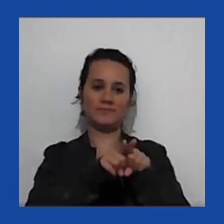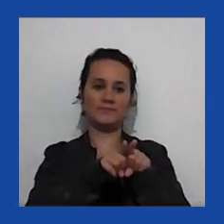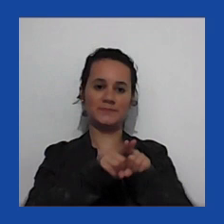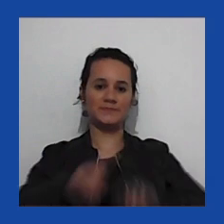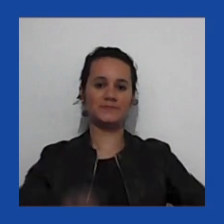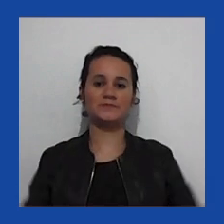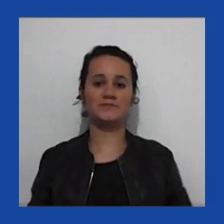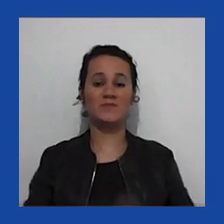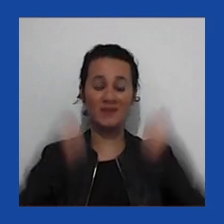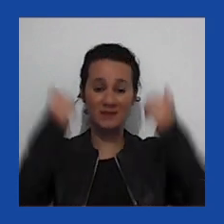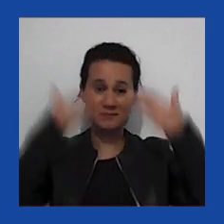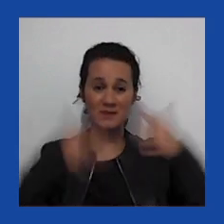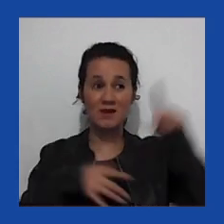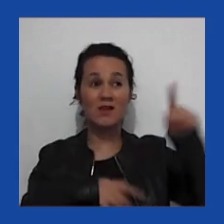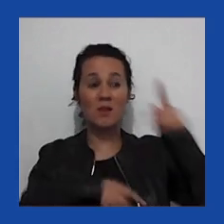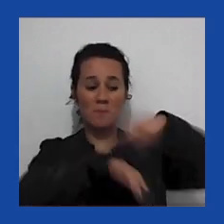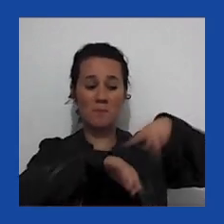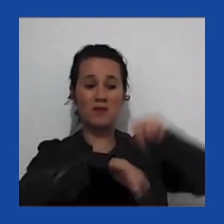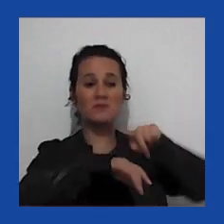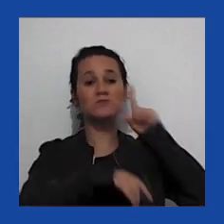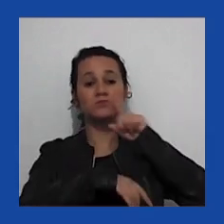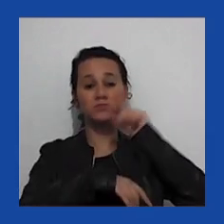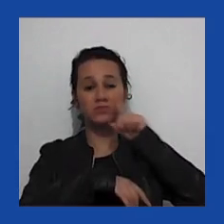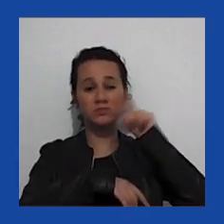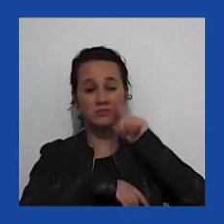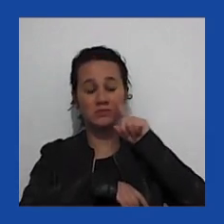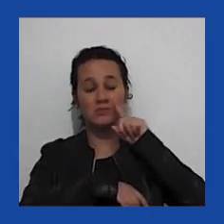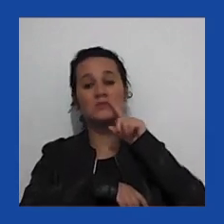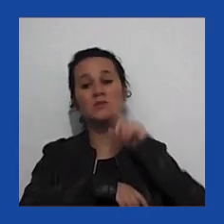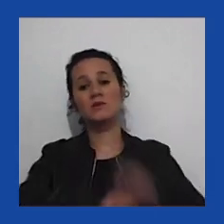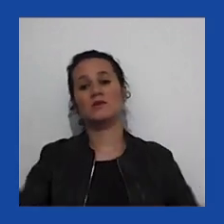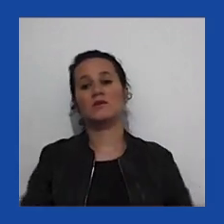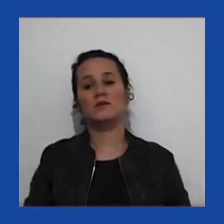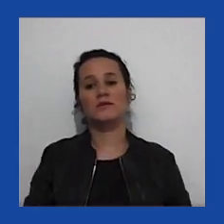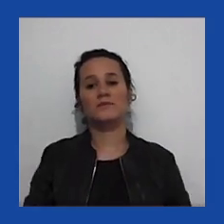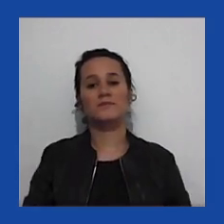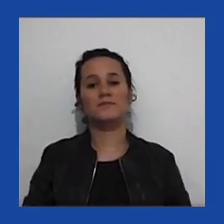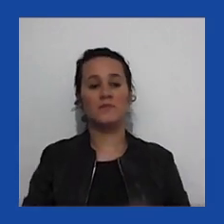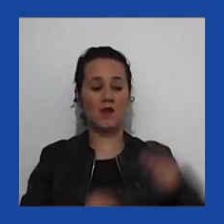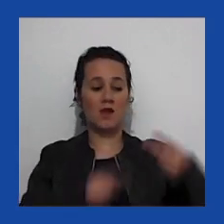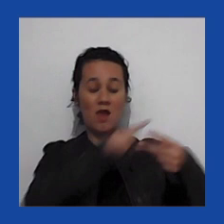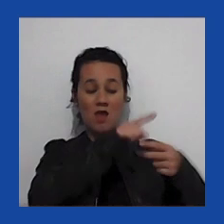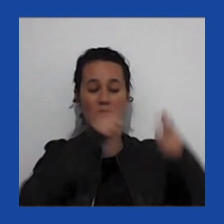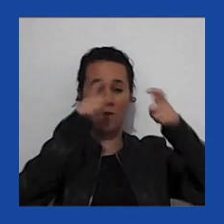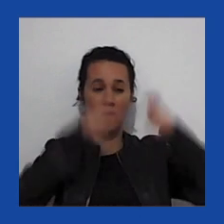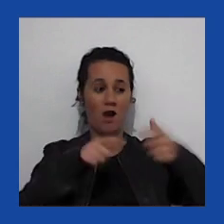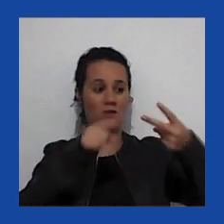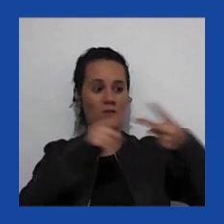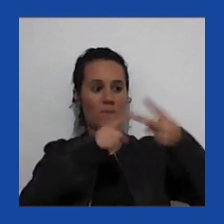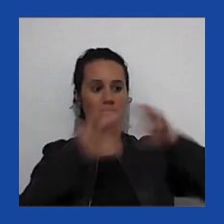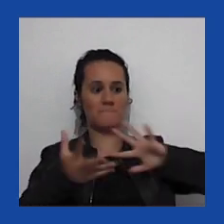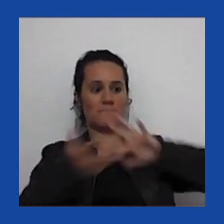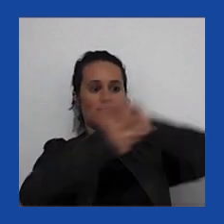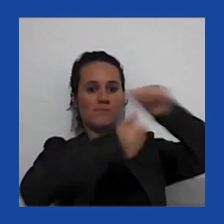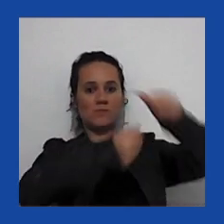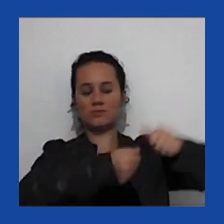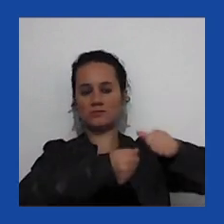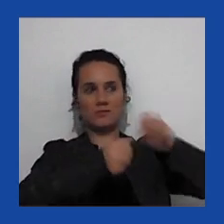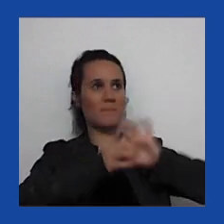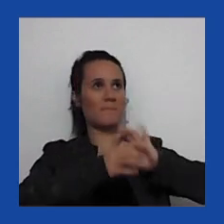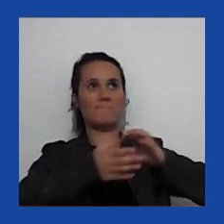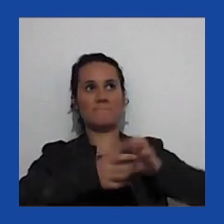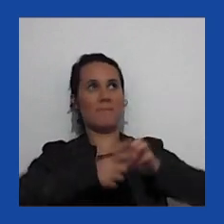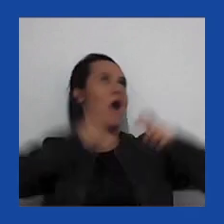Os Estados Unidos sendo a segunda maior democracia no mundo, o Brasil é o quarto,